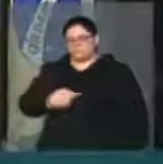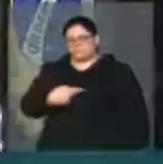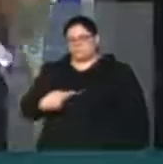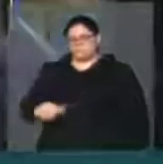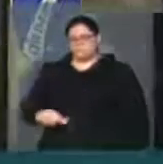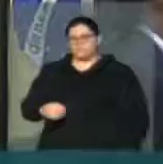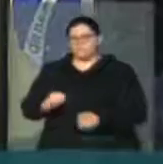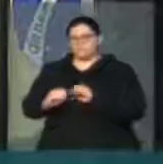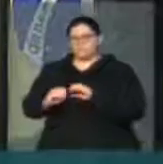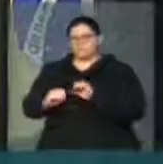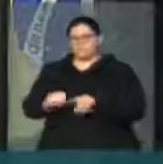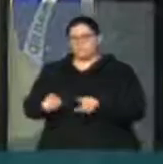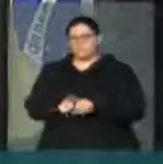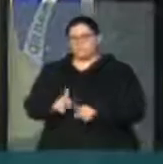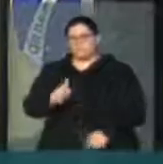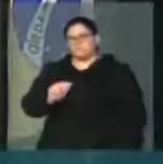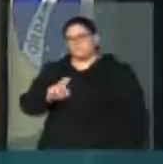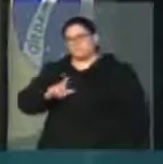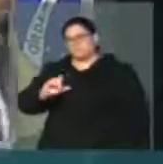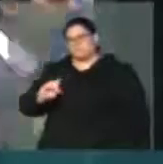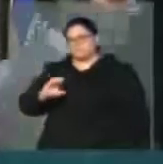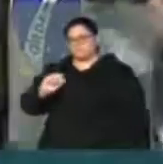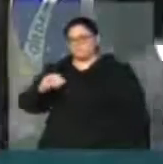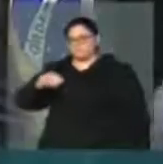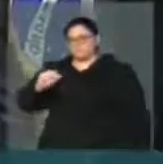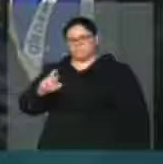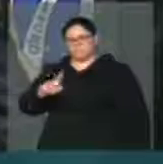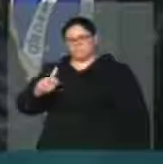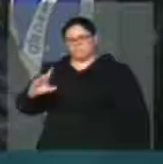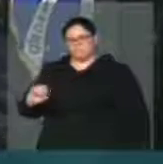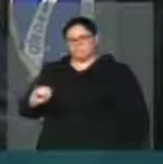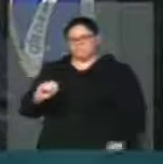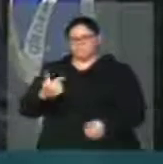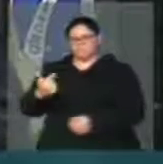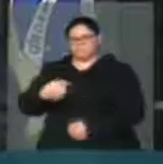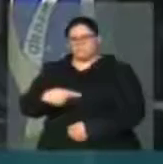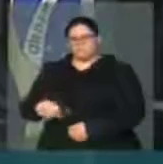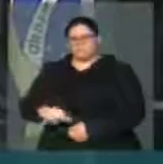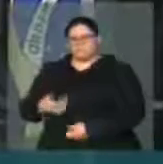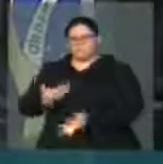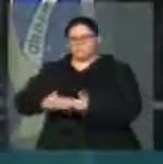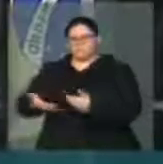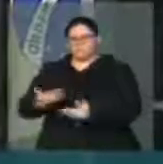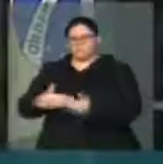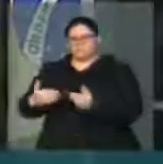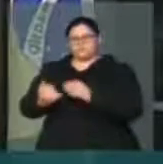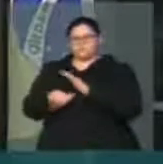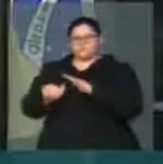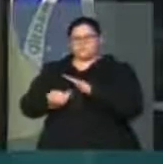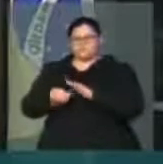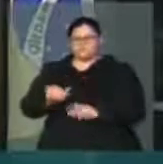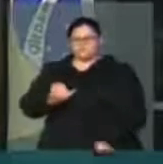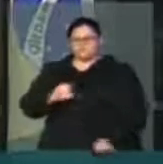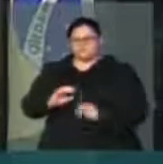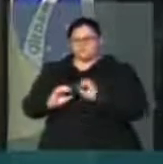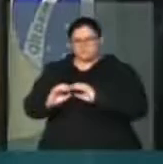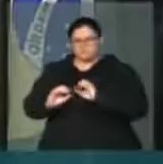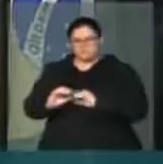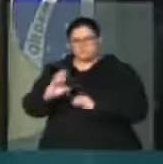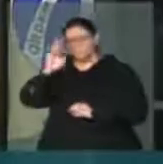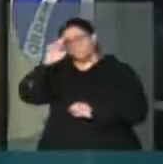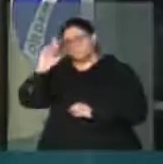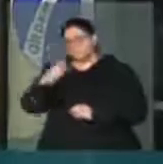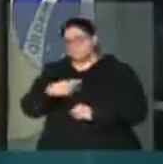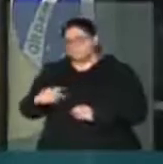Grupo Globo, e Paulo Tonir Carmargo, vice-presidente em Relações Institucionais do Grupo Globo. Senhor presidente, 50